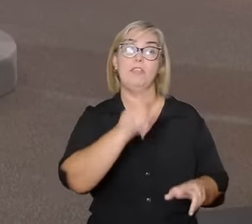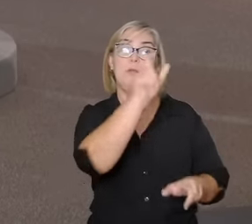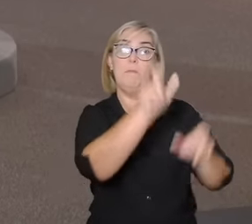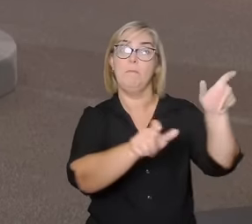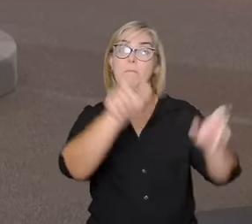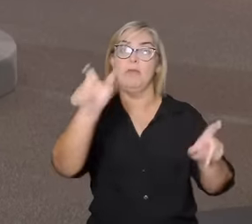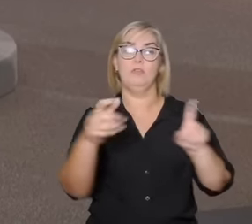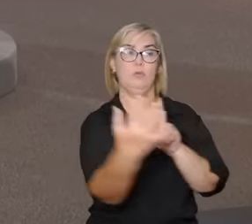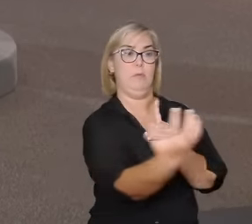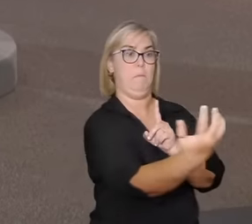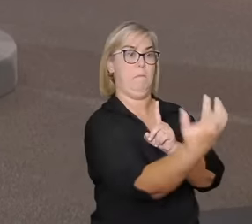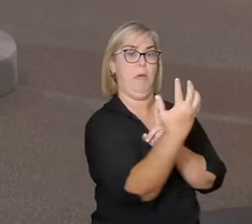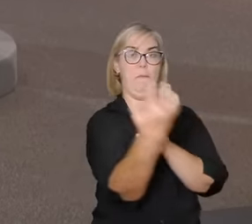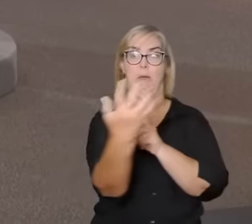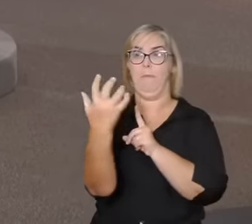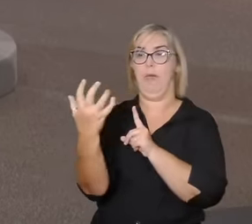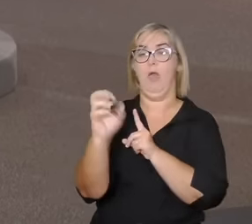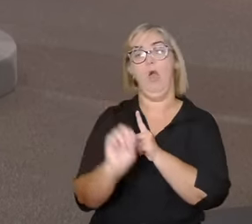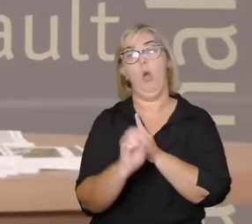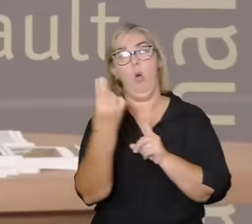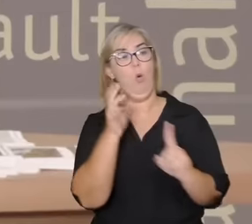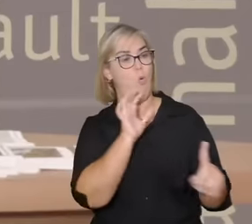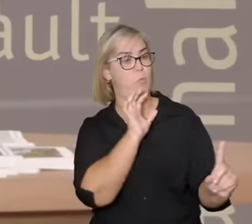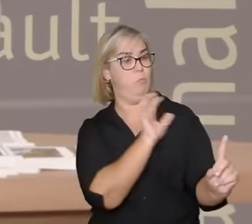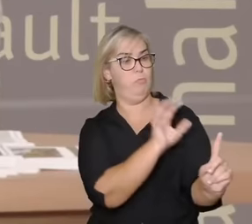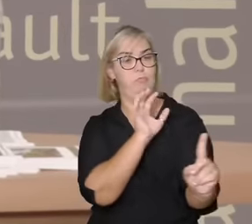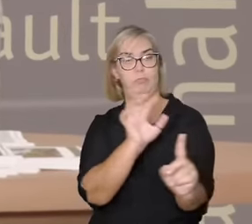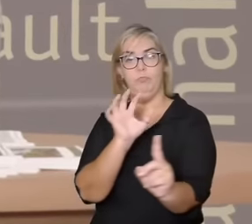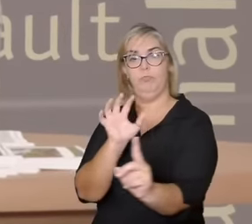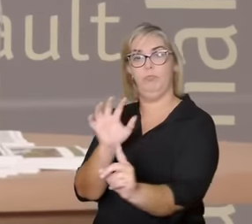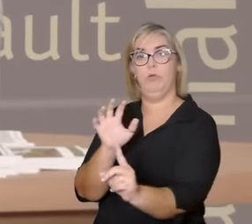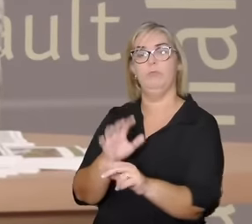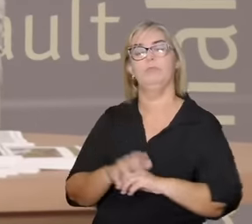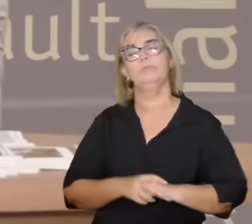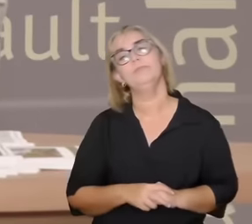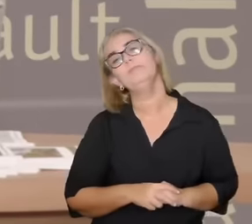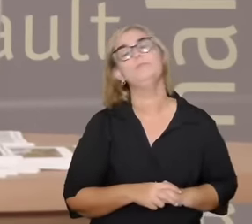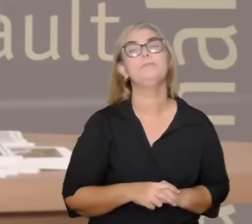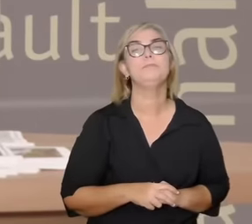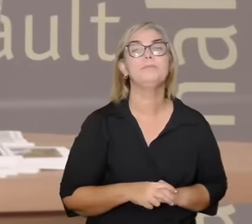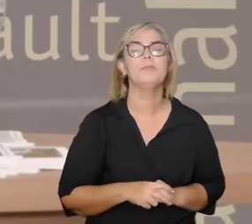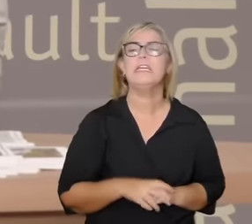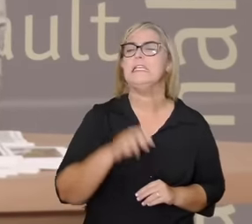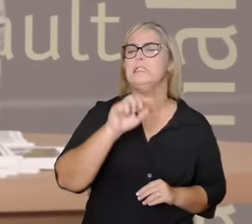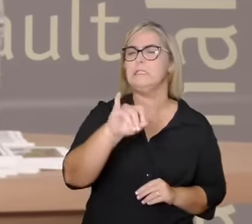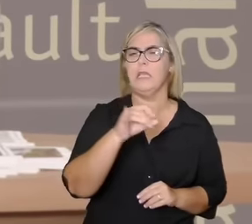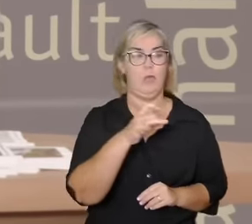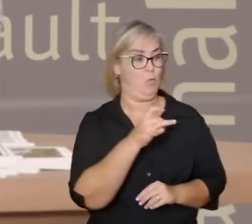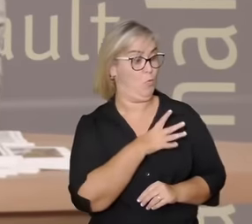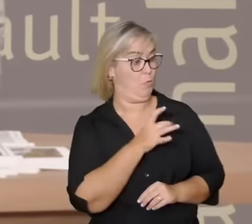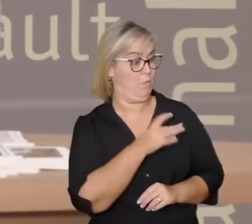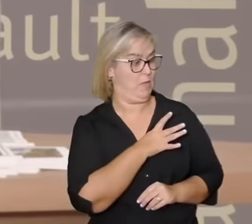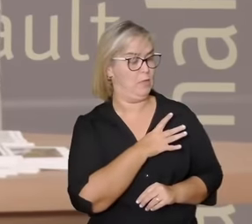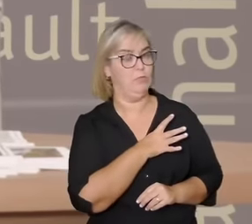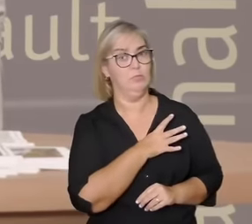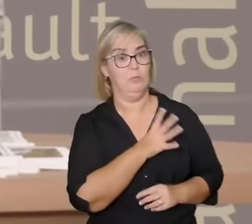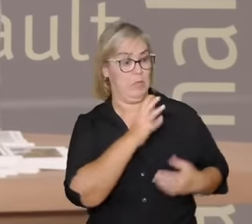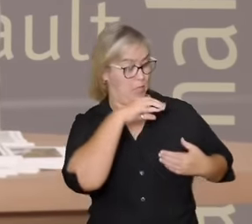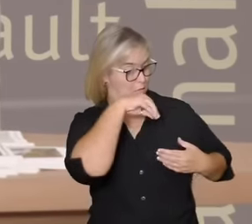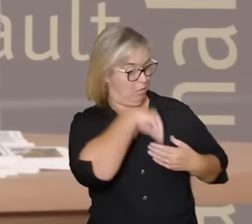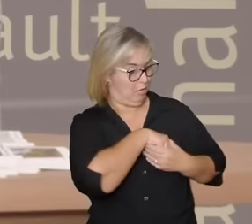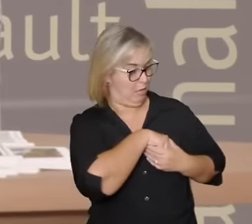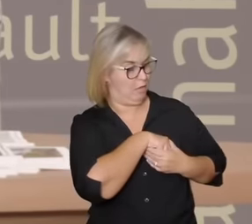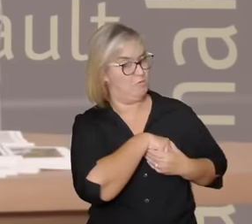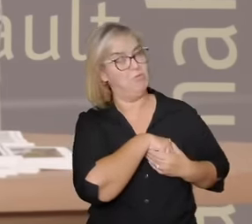nós estamos a afetá-las isso faz a diferença se o medo for um único afeto se for tiver medo